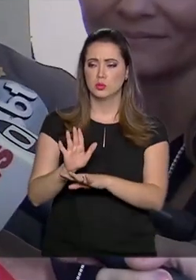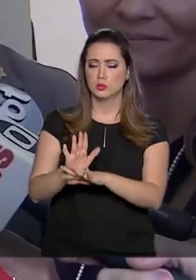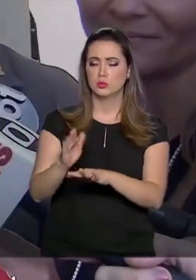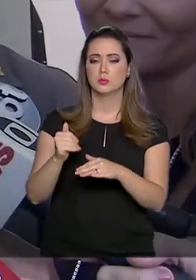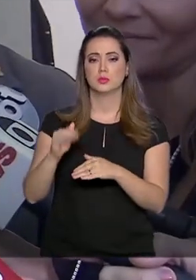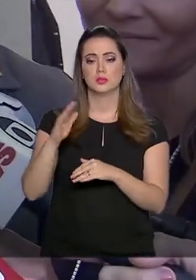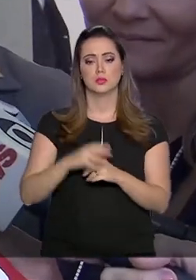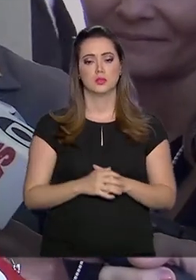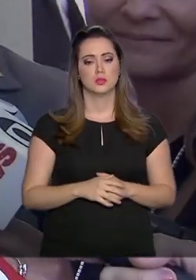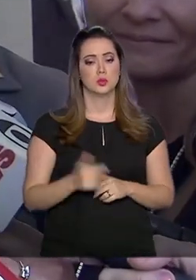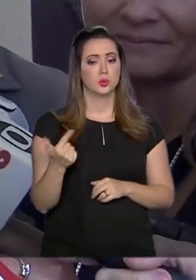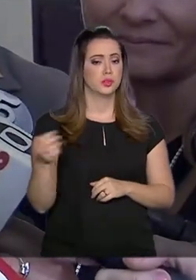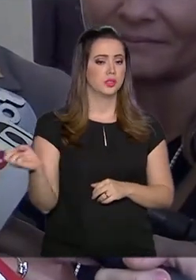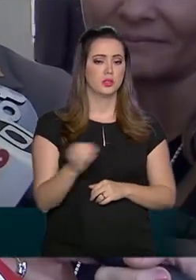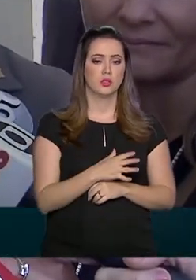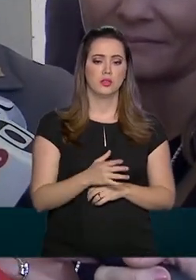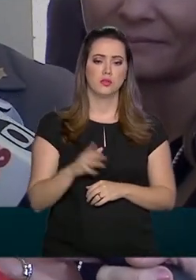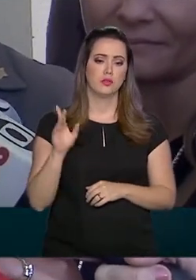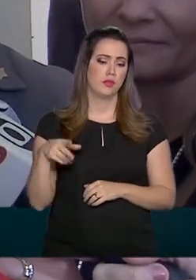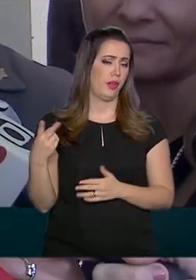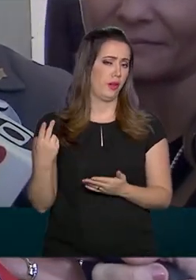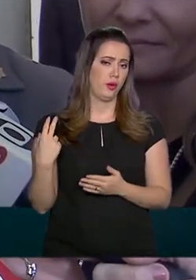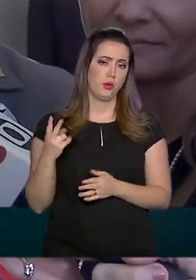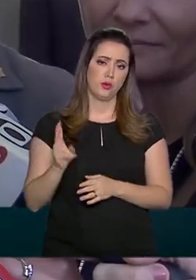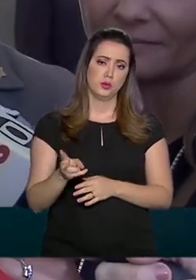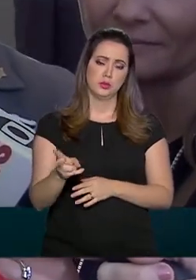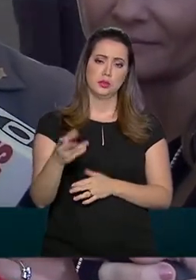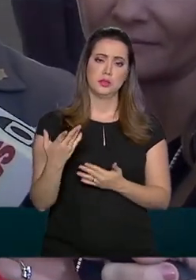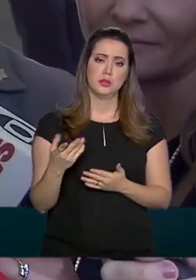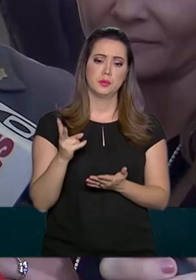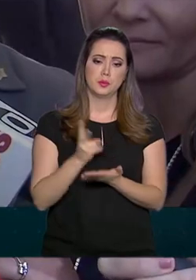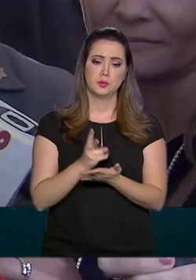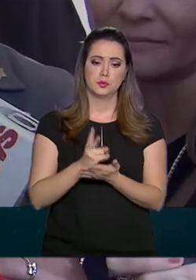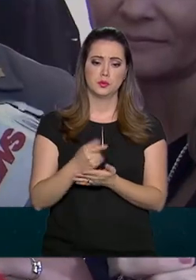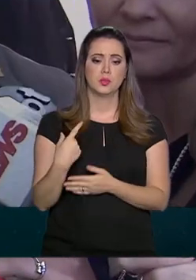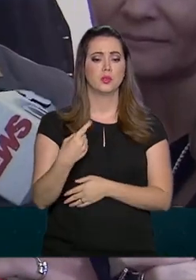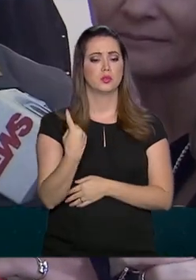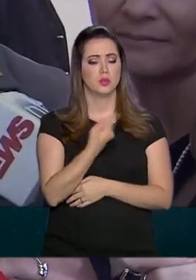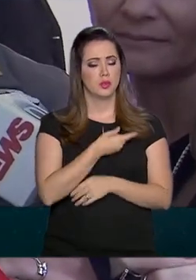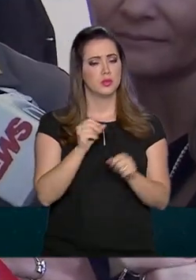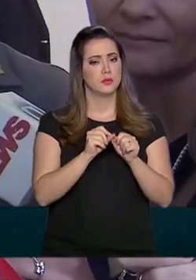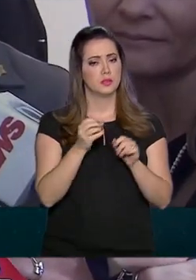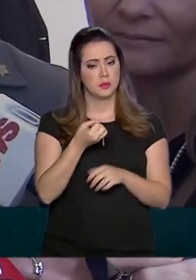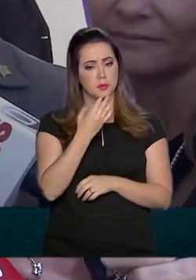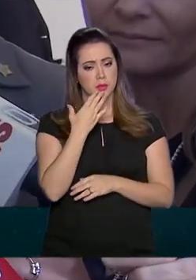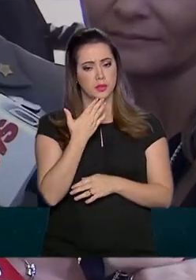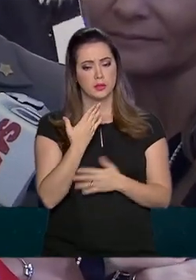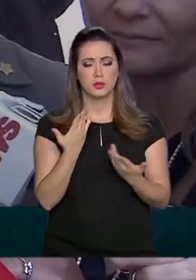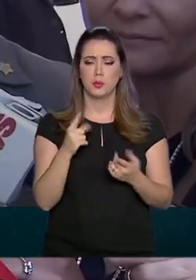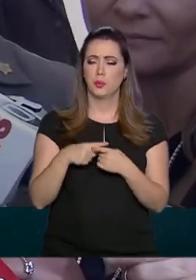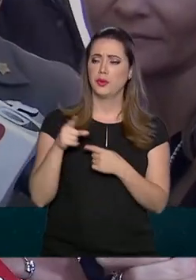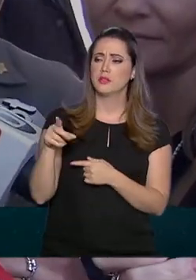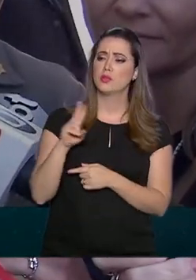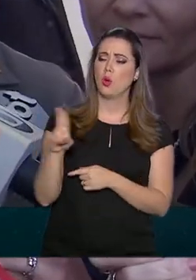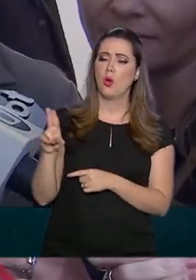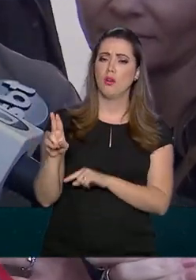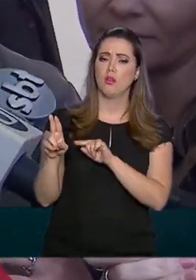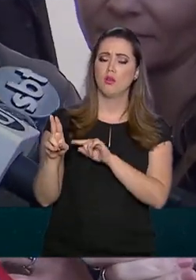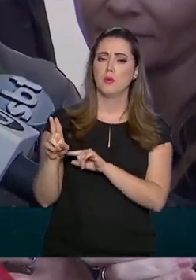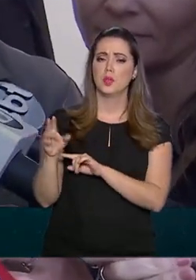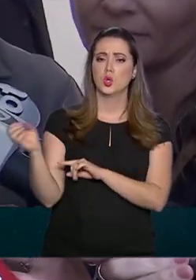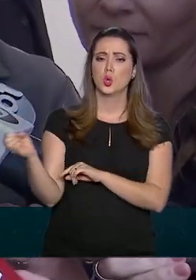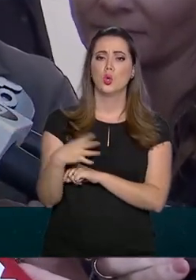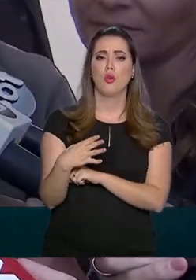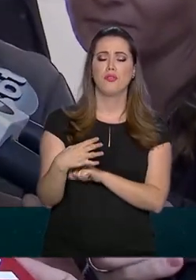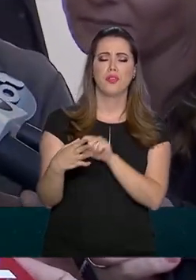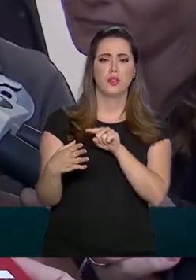Não é nova, é a continuação que nós estamos fazendo e muito bem feita. Por que você está chamando de uma nova? Porque os recursos